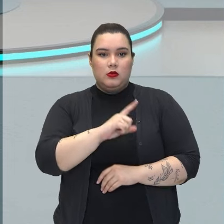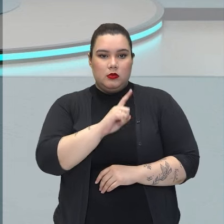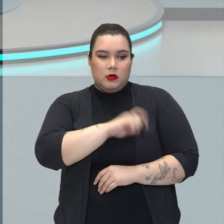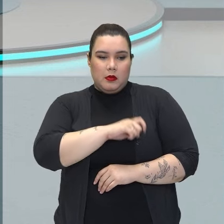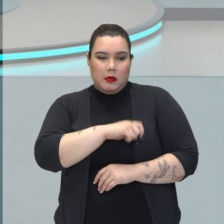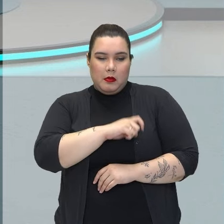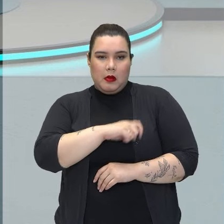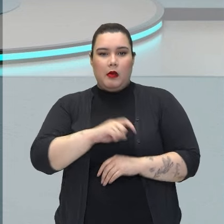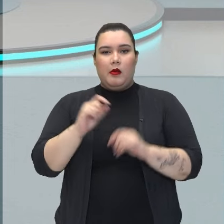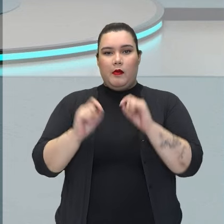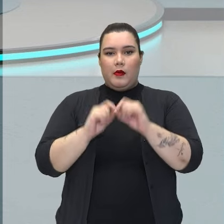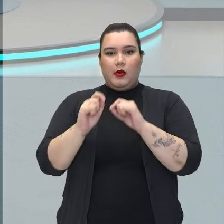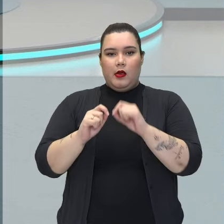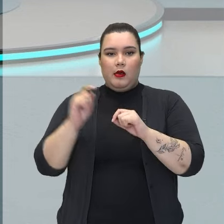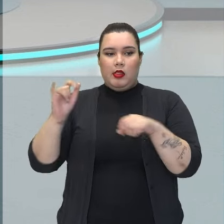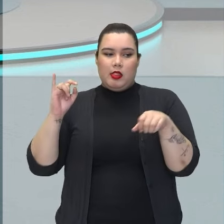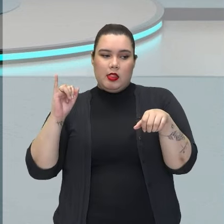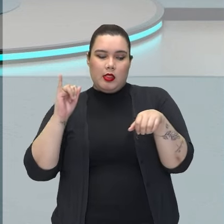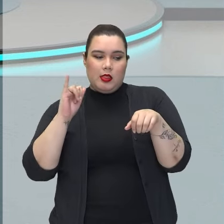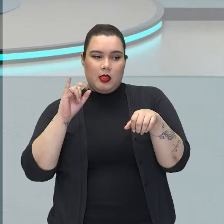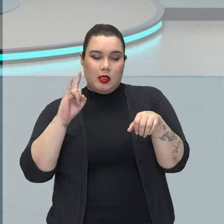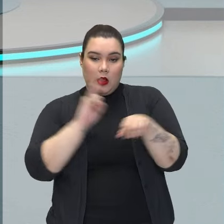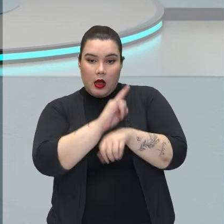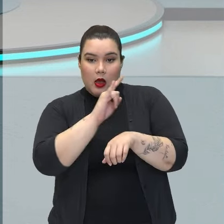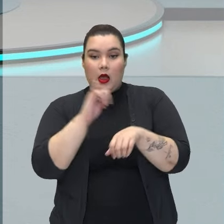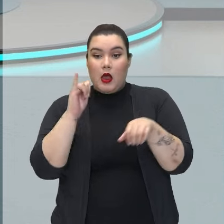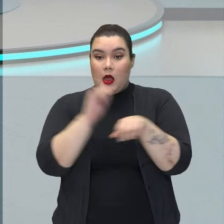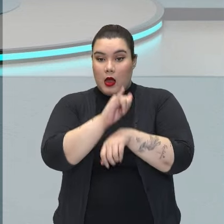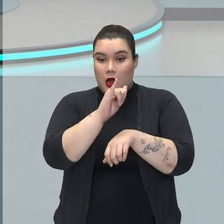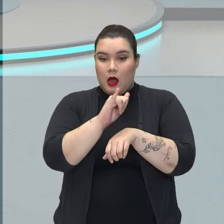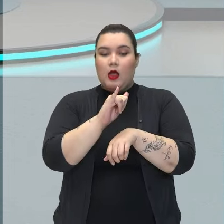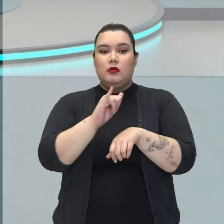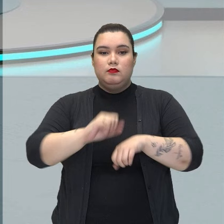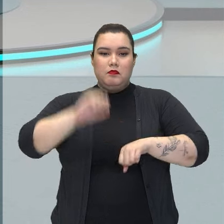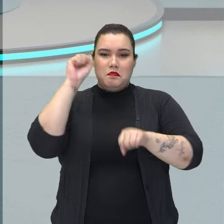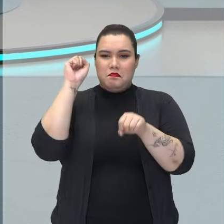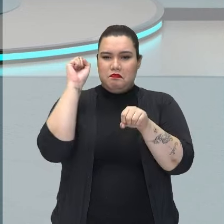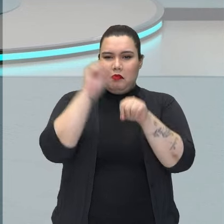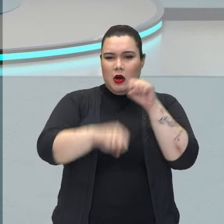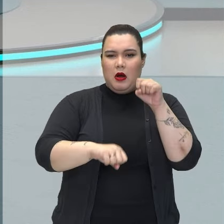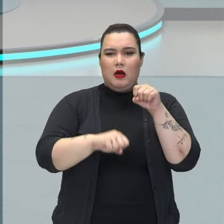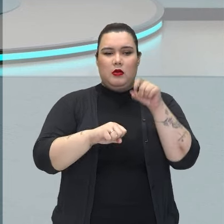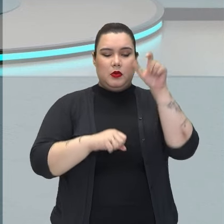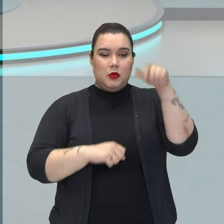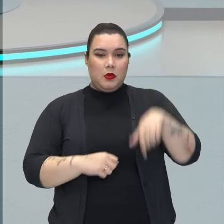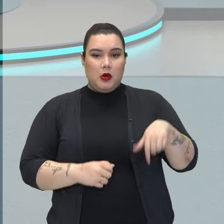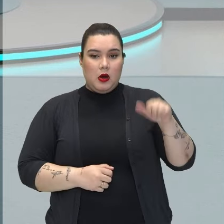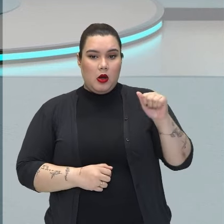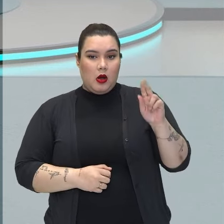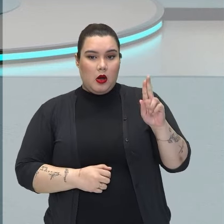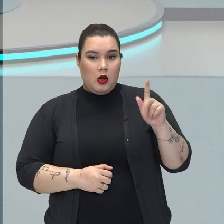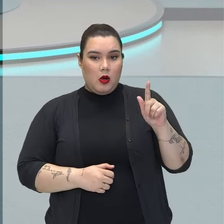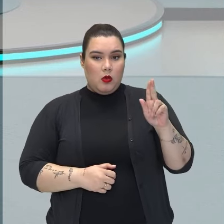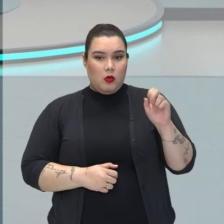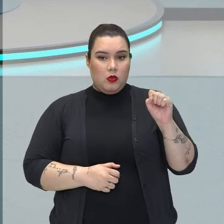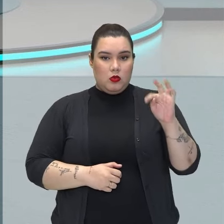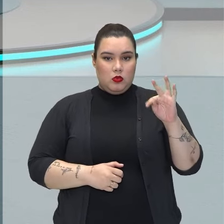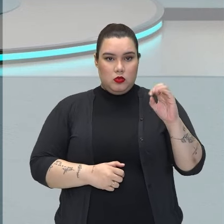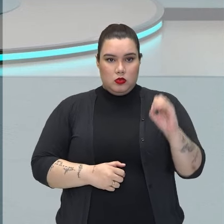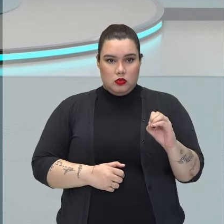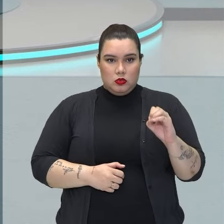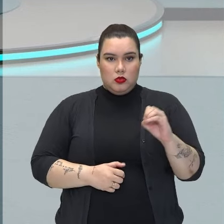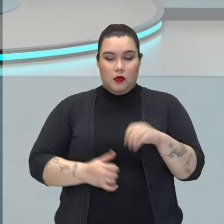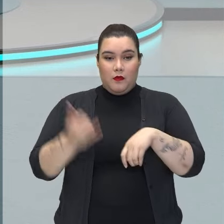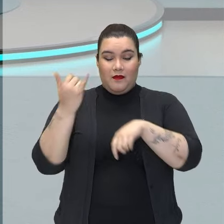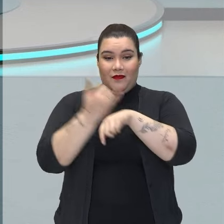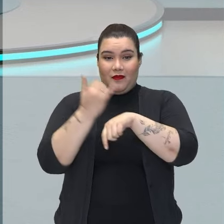jagunços, que o traíram, e acabam batendo, dando uma grande surra nele, marcando ele com ferro de